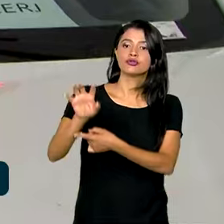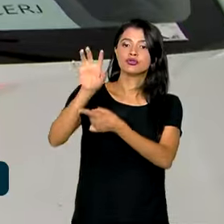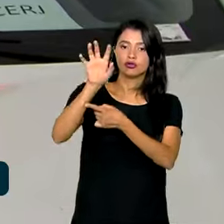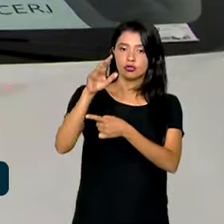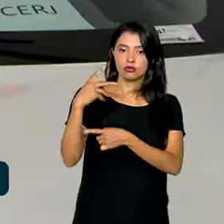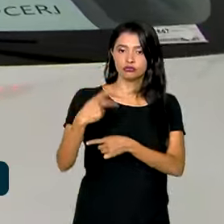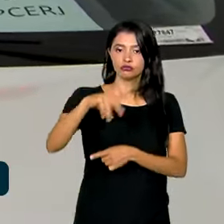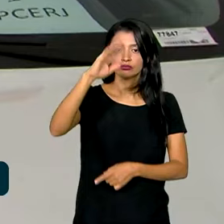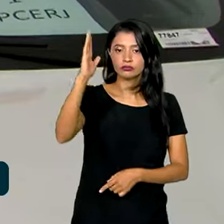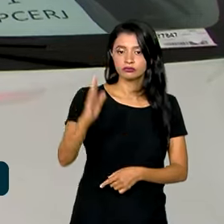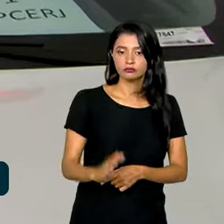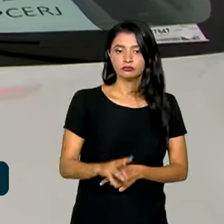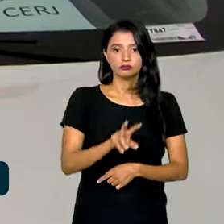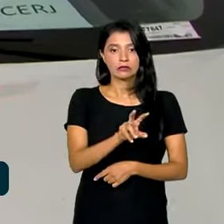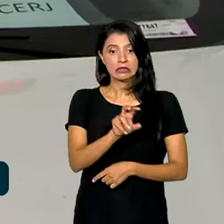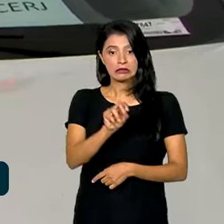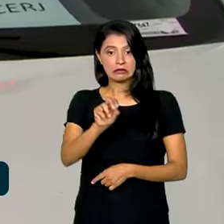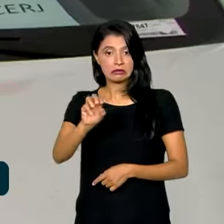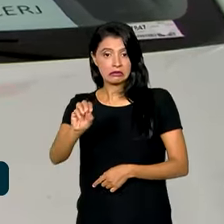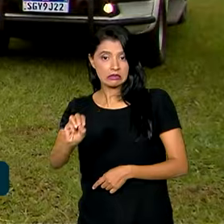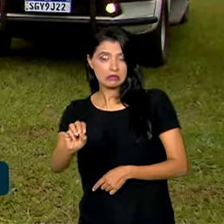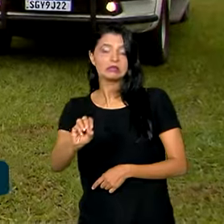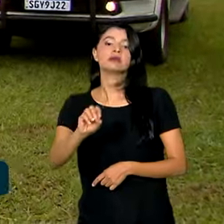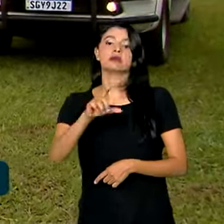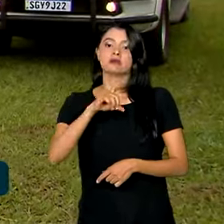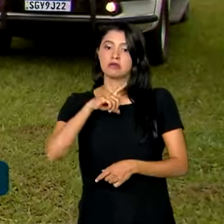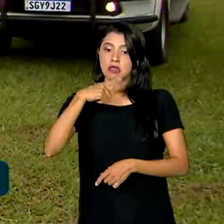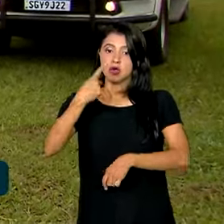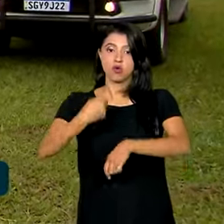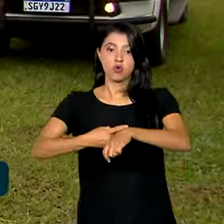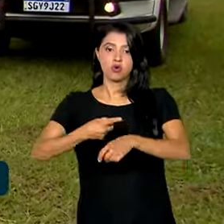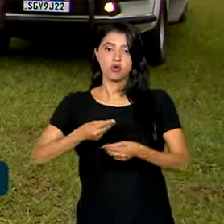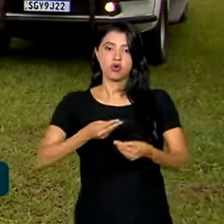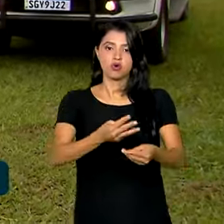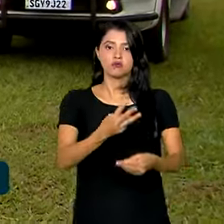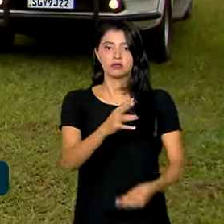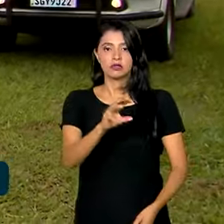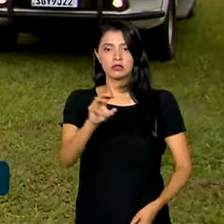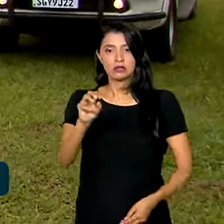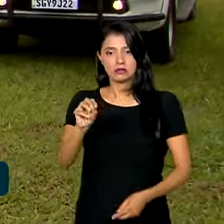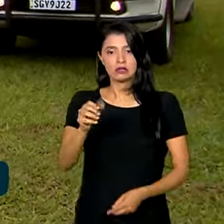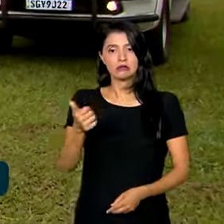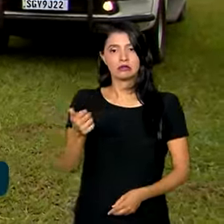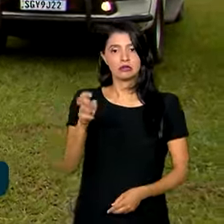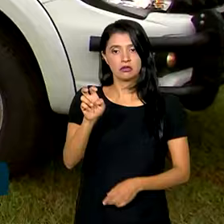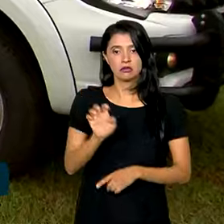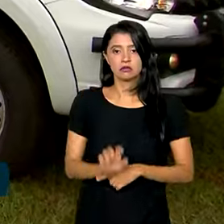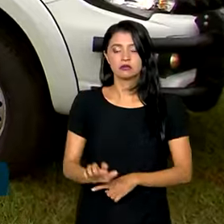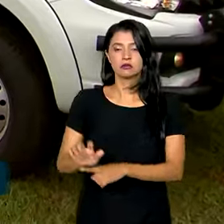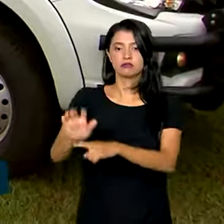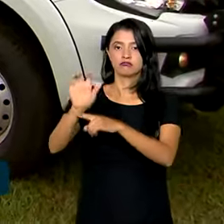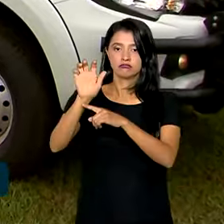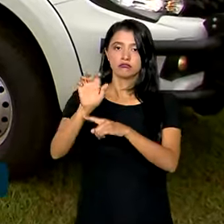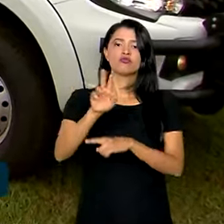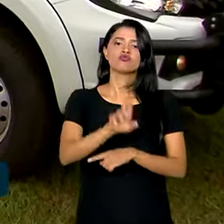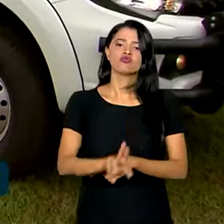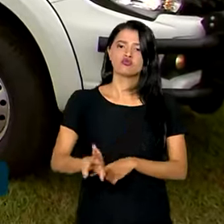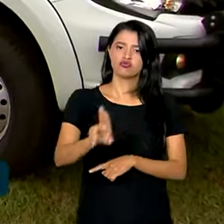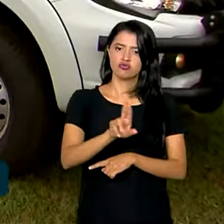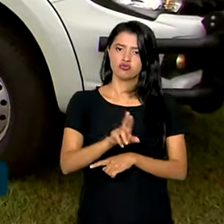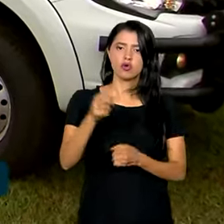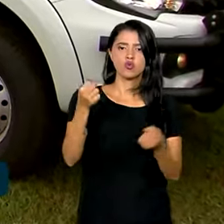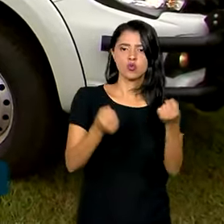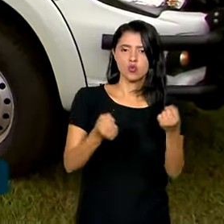país. 500 têm entrega imediata, serão 300 para 15 estados que devem utilizar os